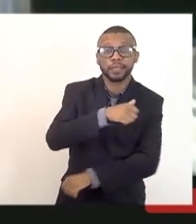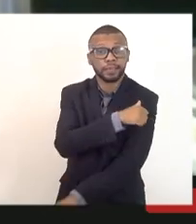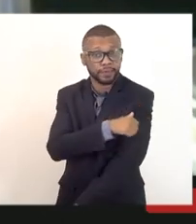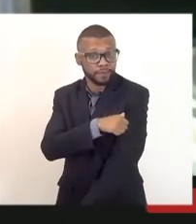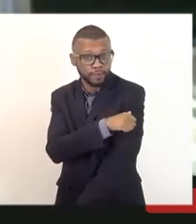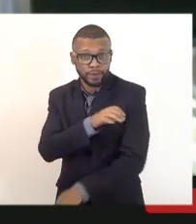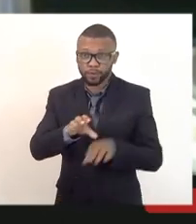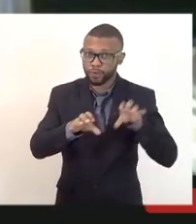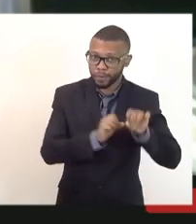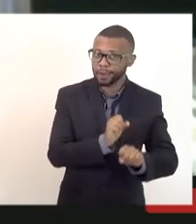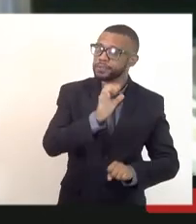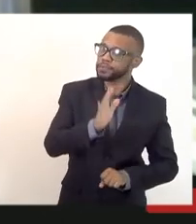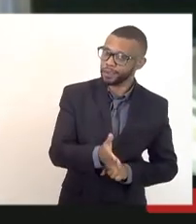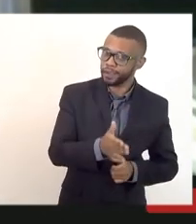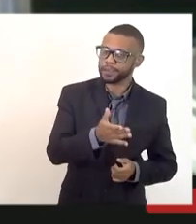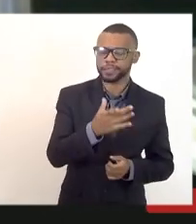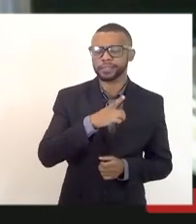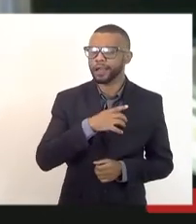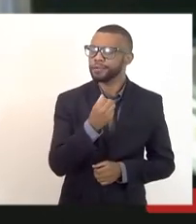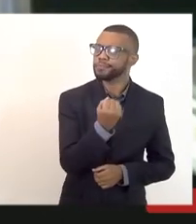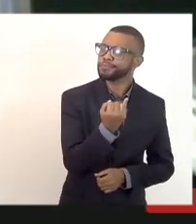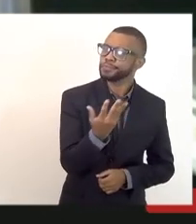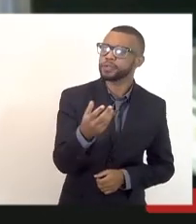em torno de 31